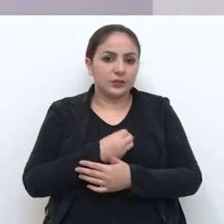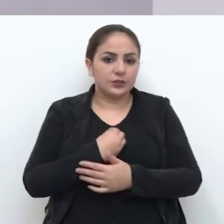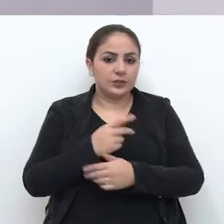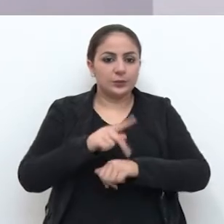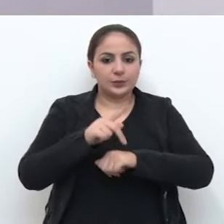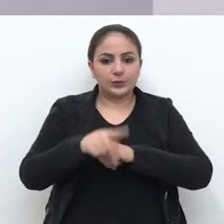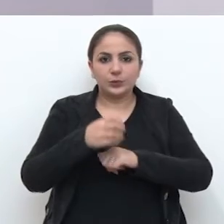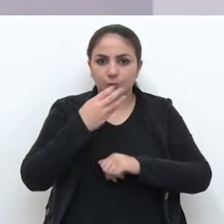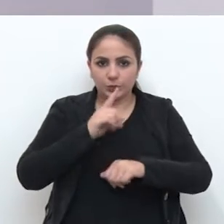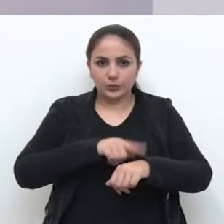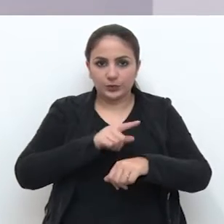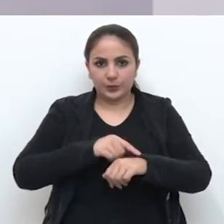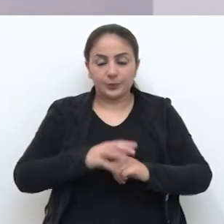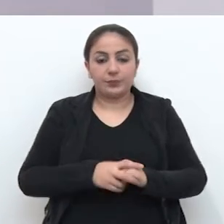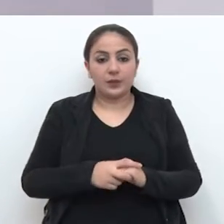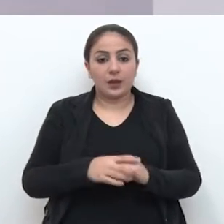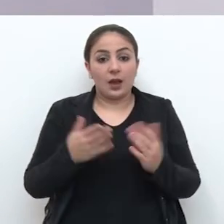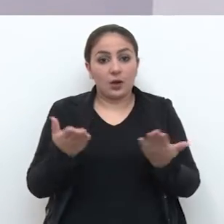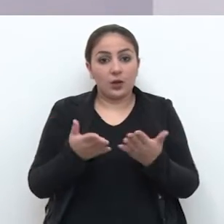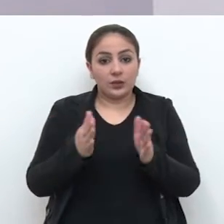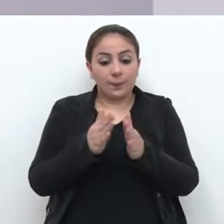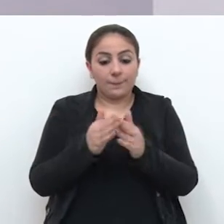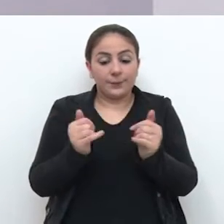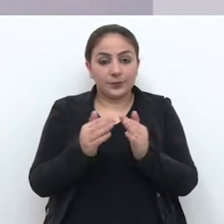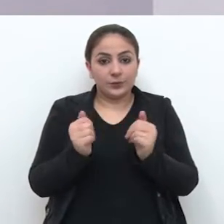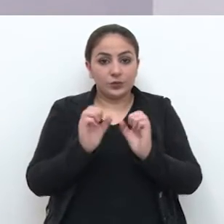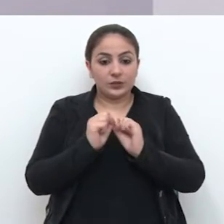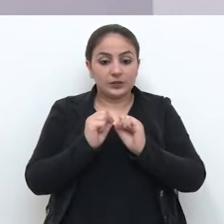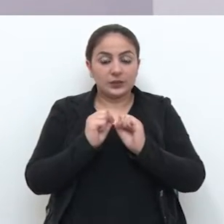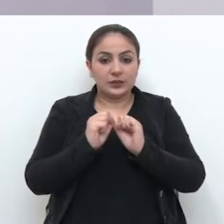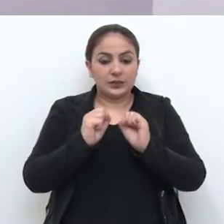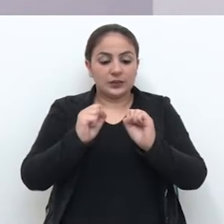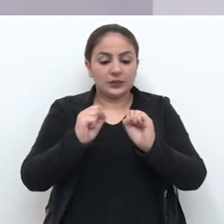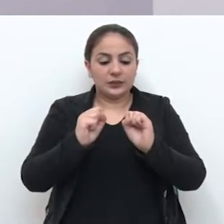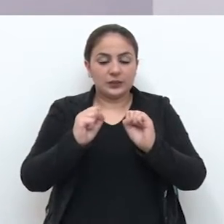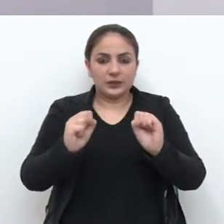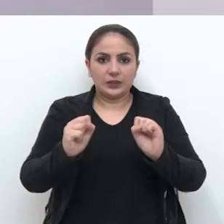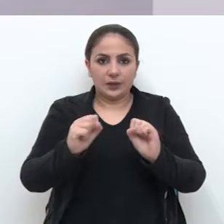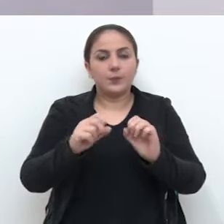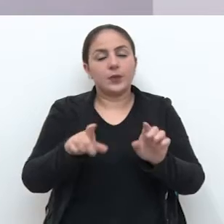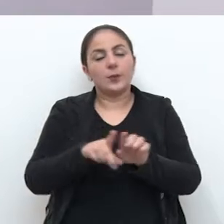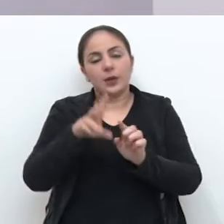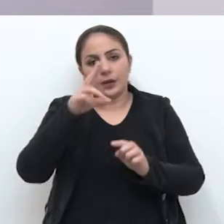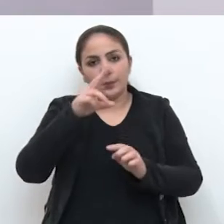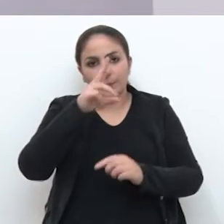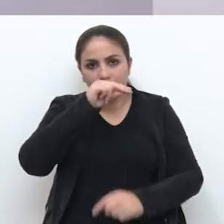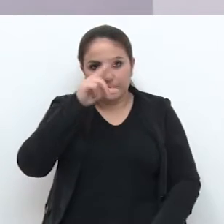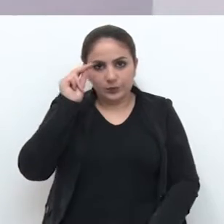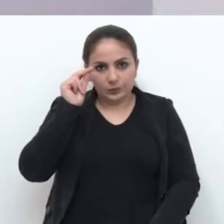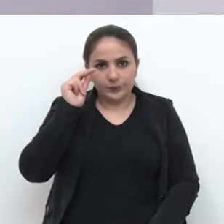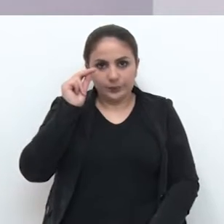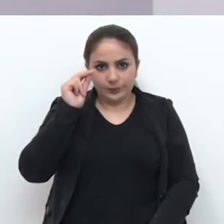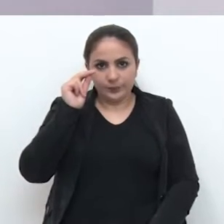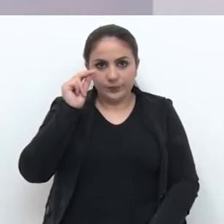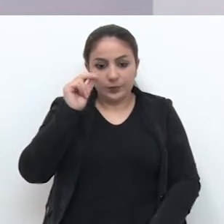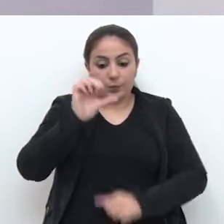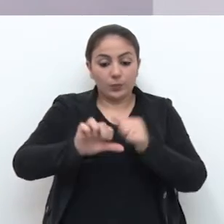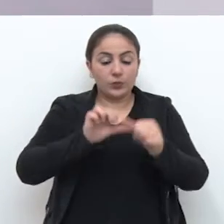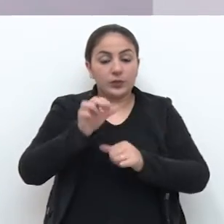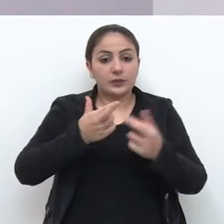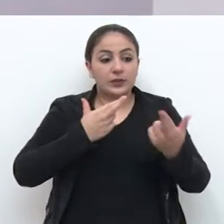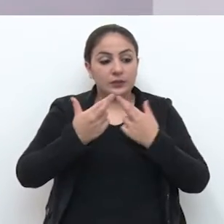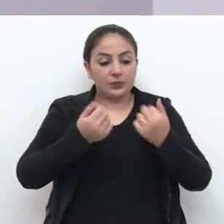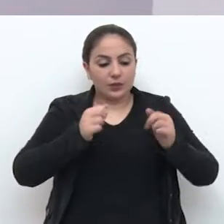empresa que já está instalada em Passo Fundo há um bom tempo e que agora solicitou à Secretaria, à Prefeitura Municipal, uma mudança na sua